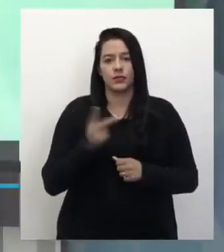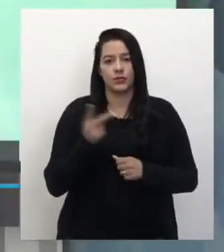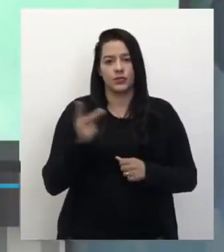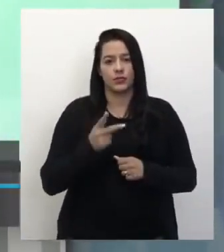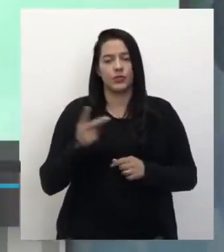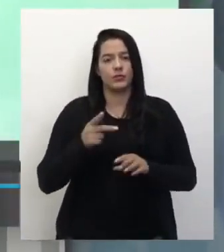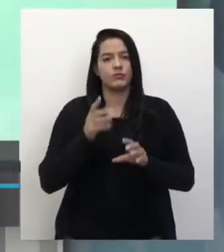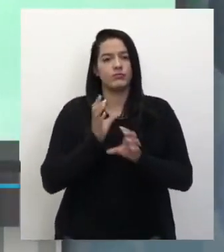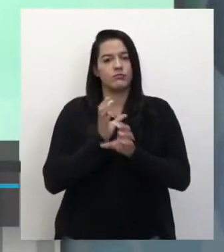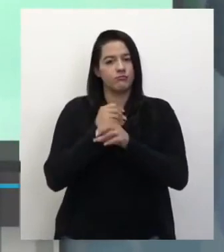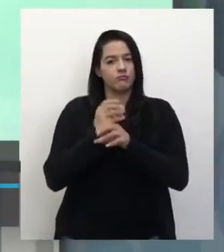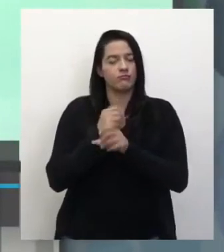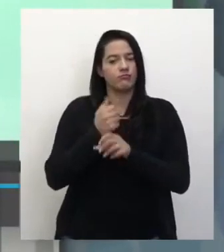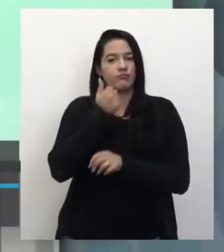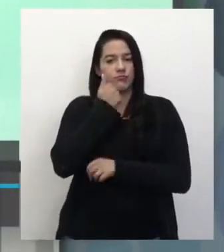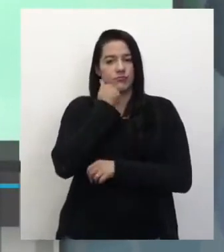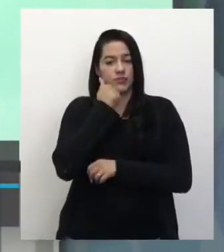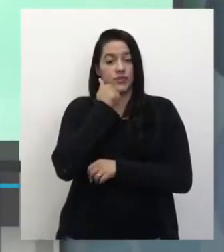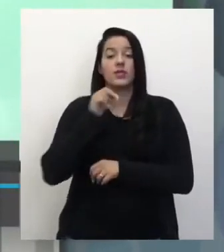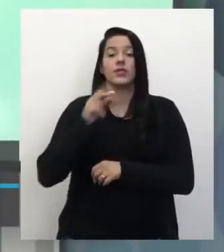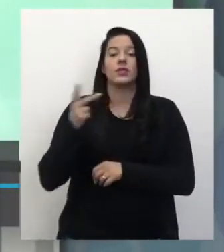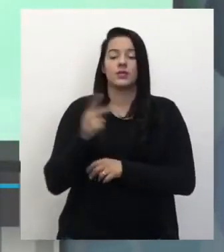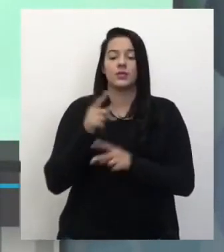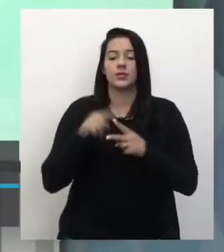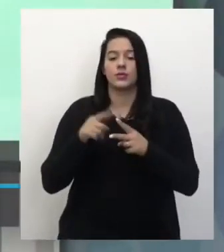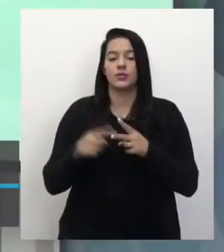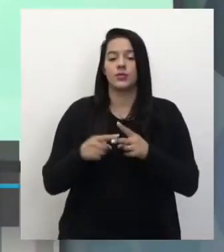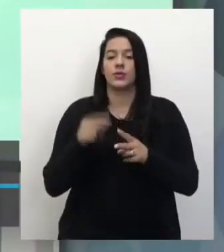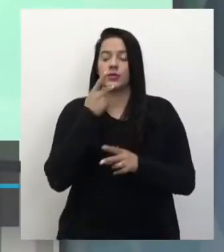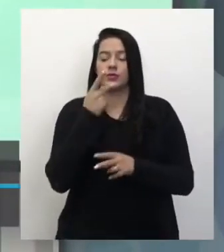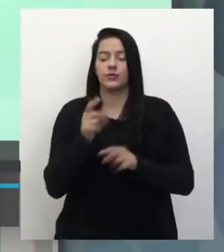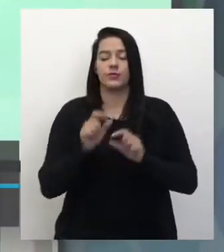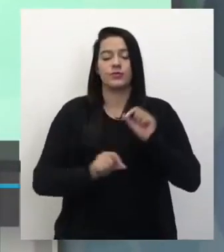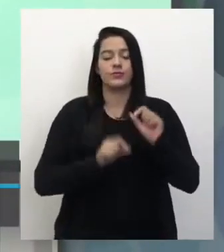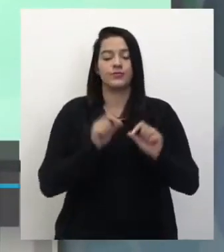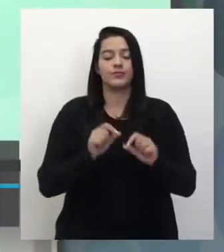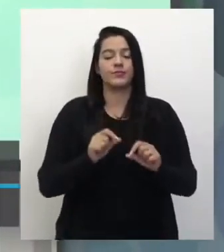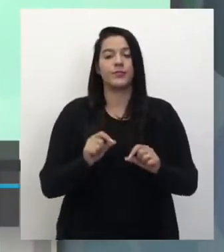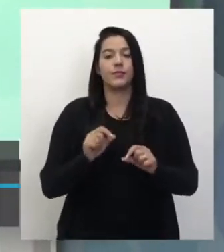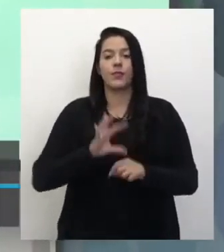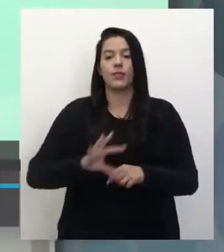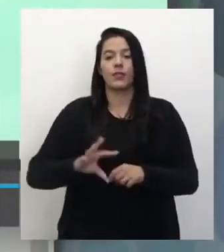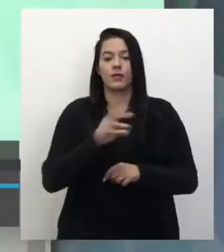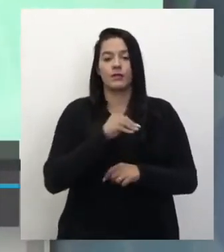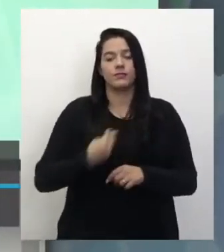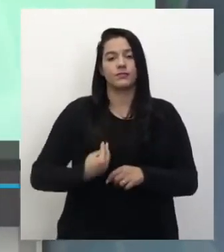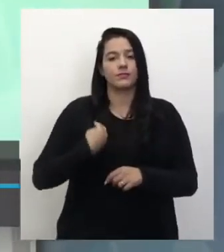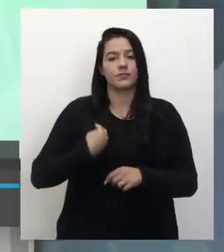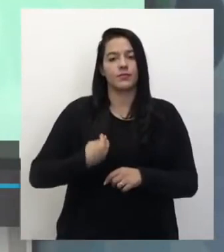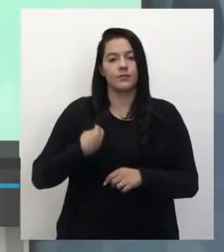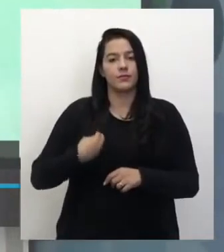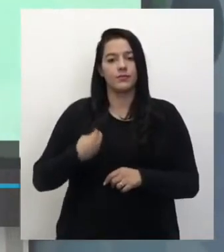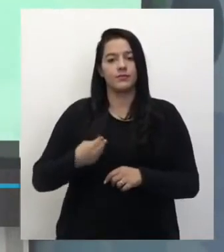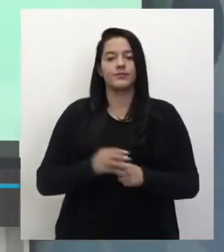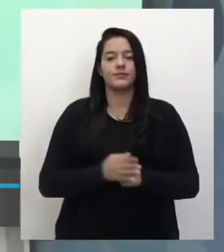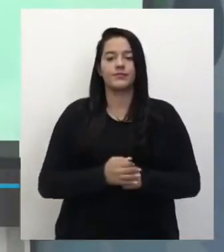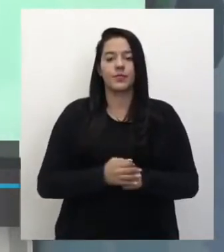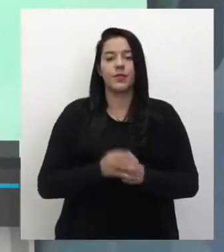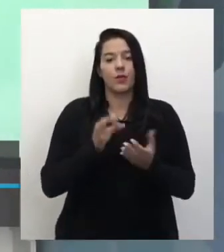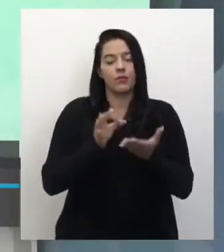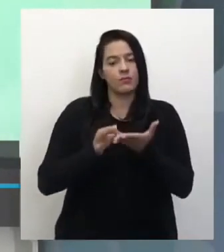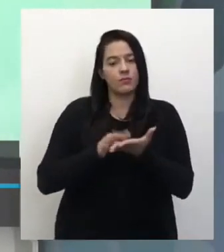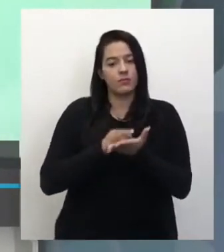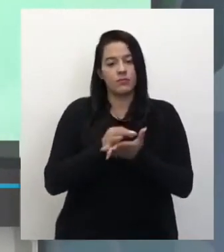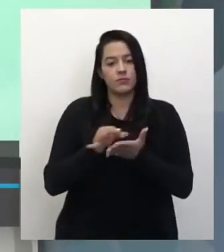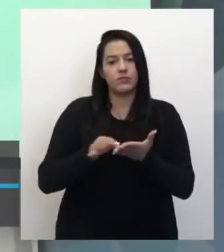é atribuído uma teoria que é chamada de teoria celular da vida. O que que é isso? Todo ser vivo